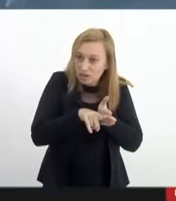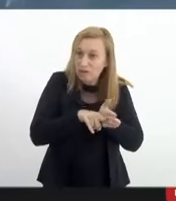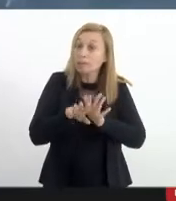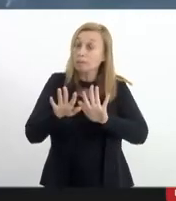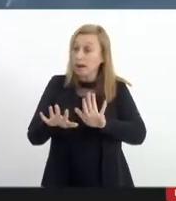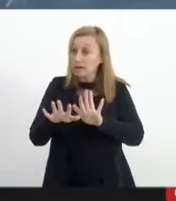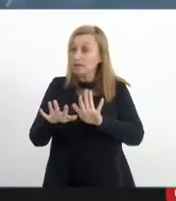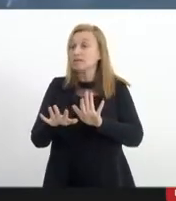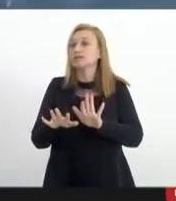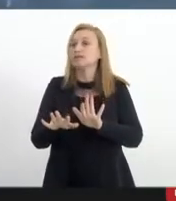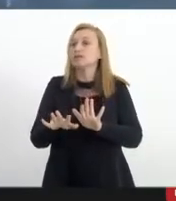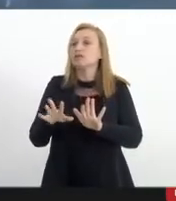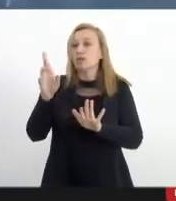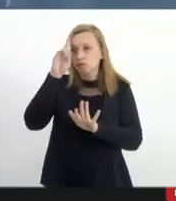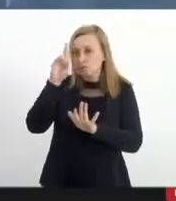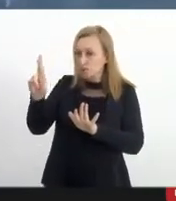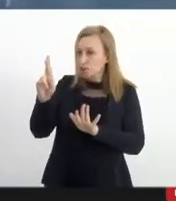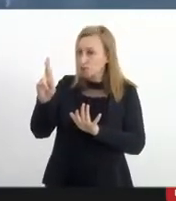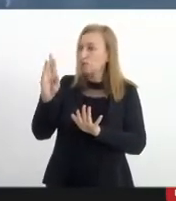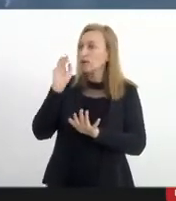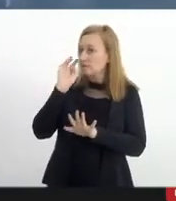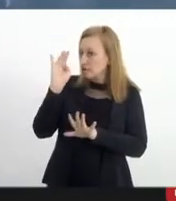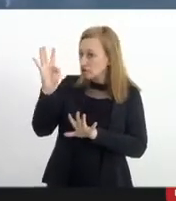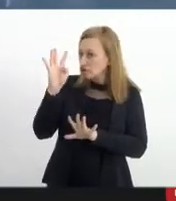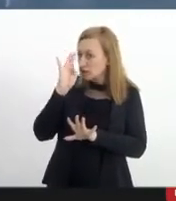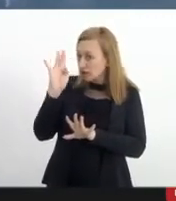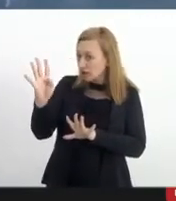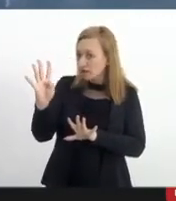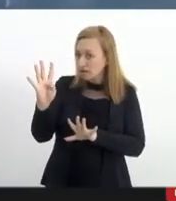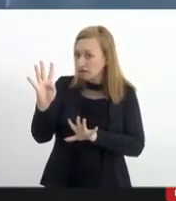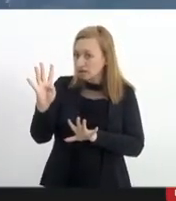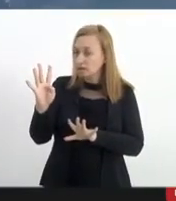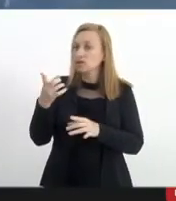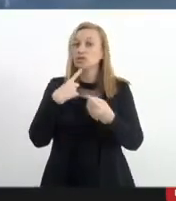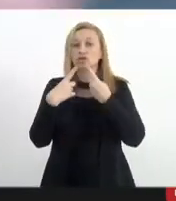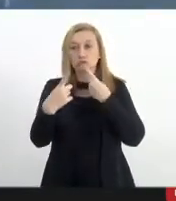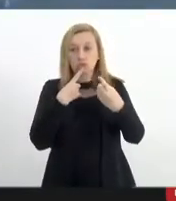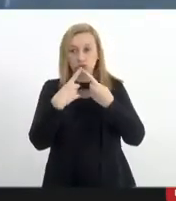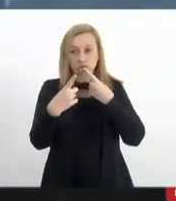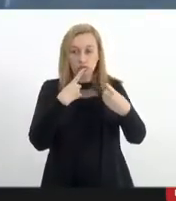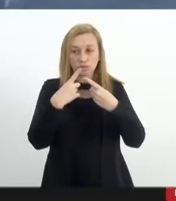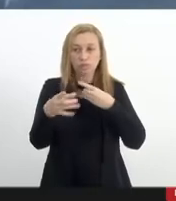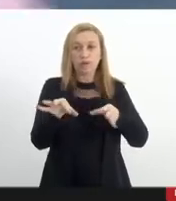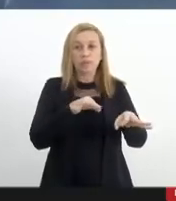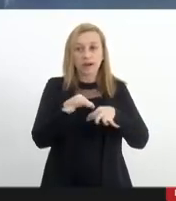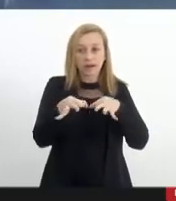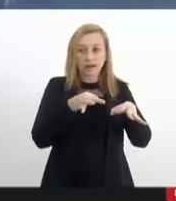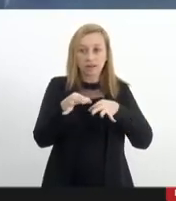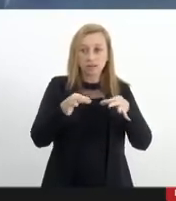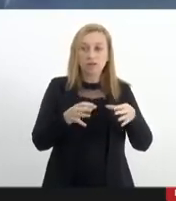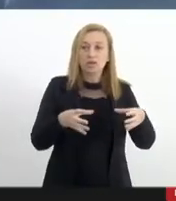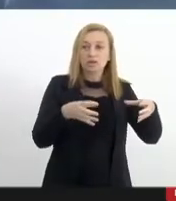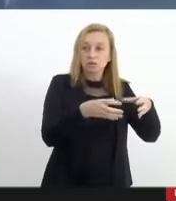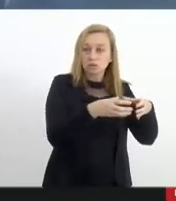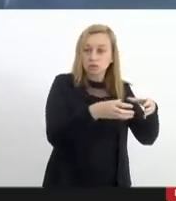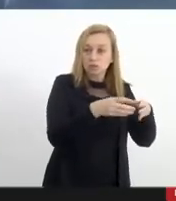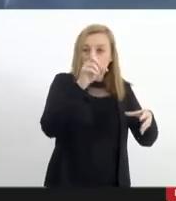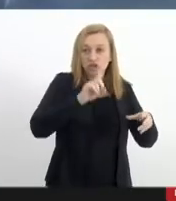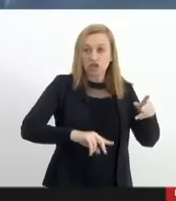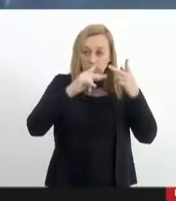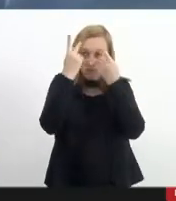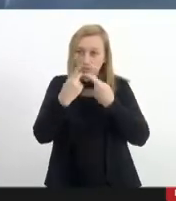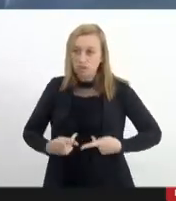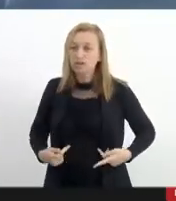como o senhor bem deva imaginar, os debates feitos do campo dos direitos humanos da segurança